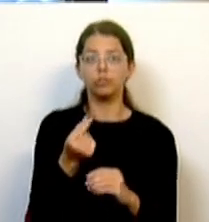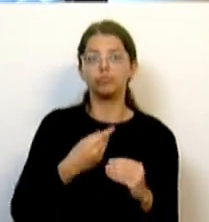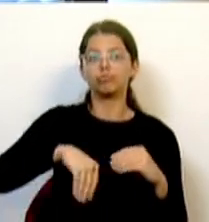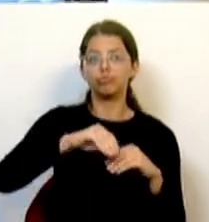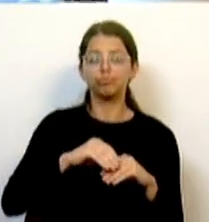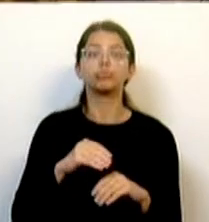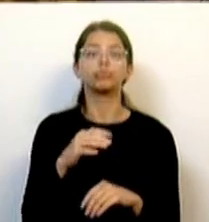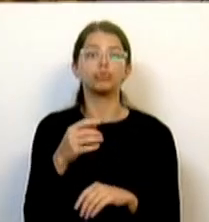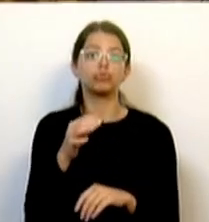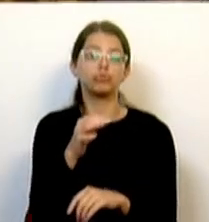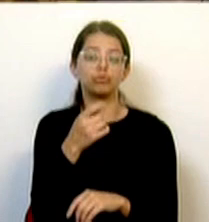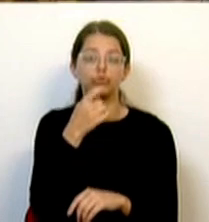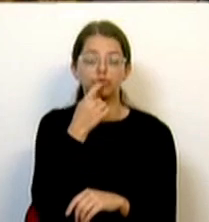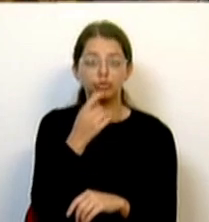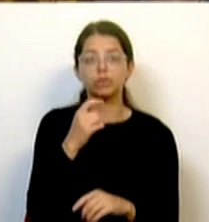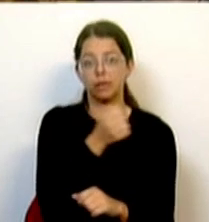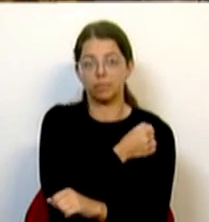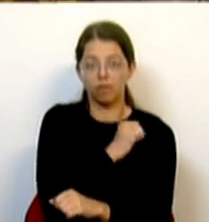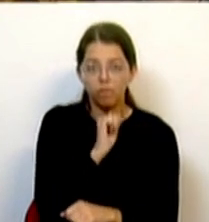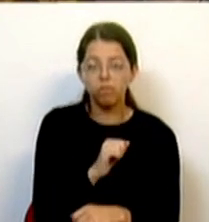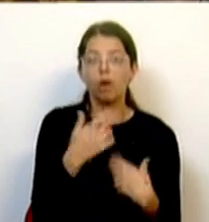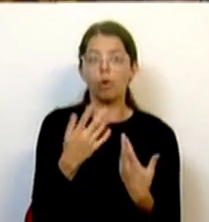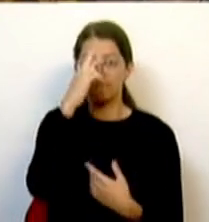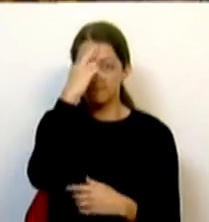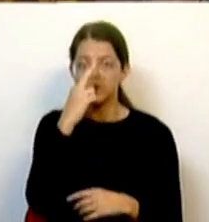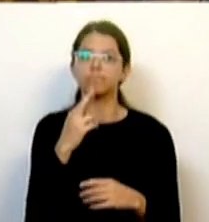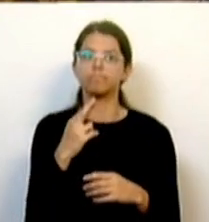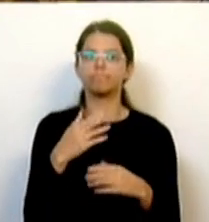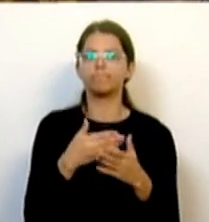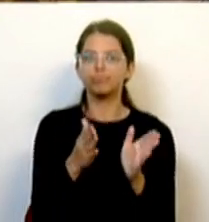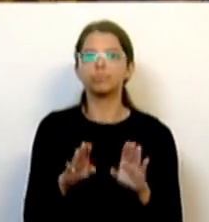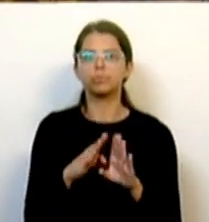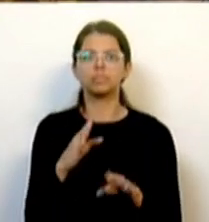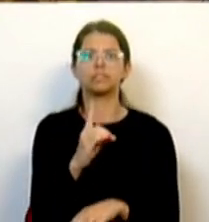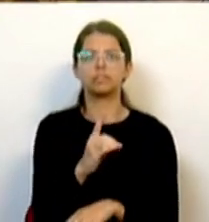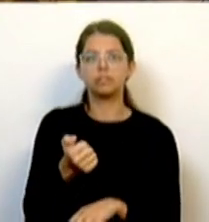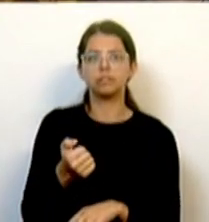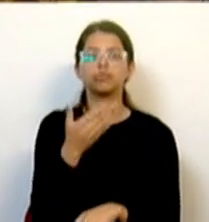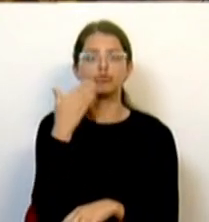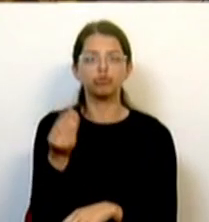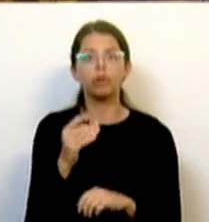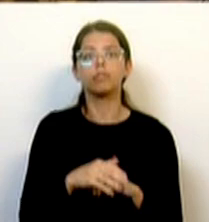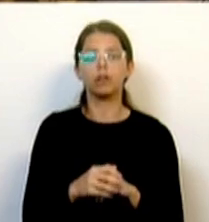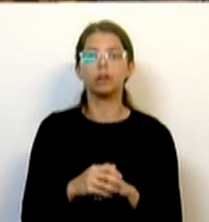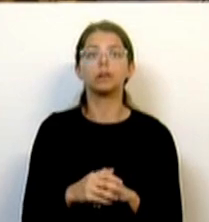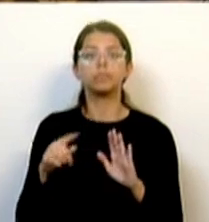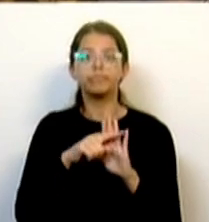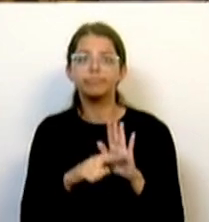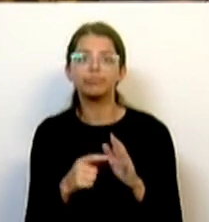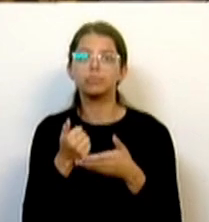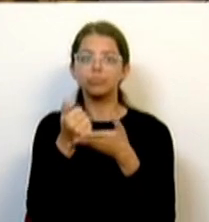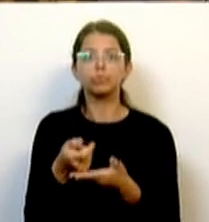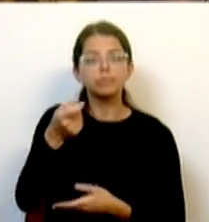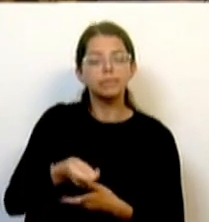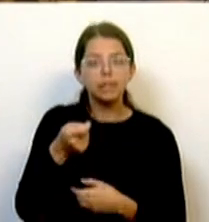juros do crédito à habitação? É do reforço e do alargamento do Porta 65 Jovem? É das medidas de apoio à renda? É